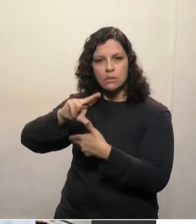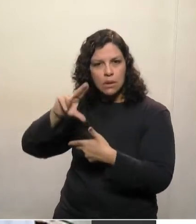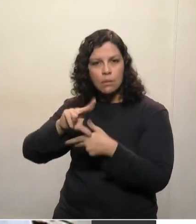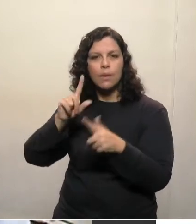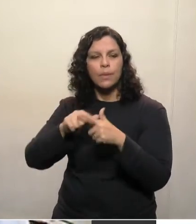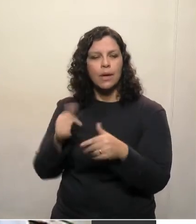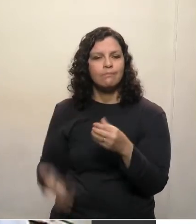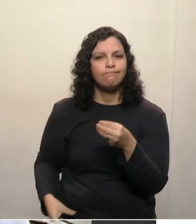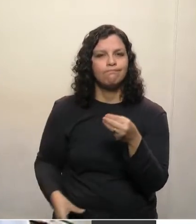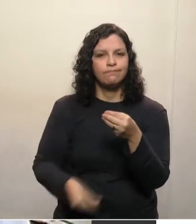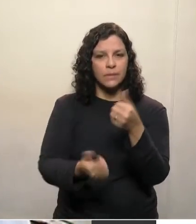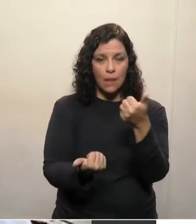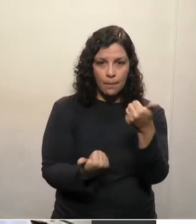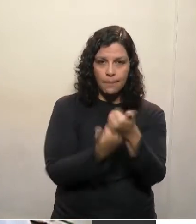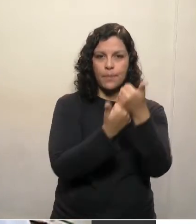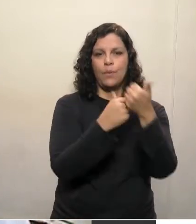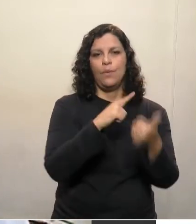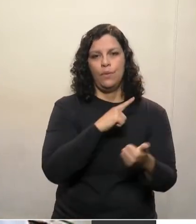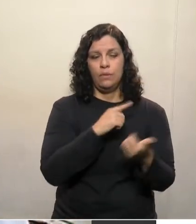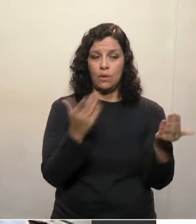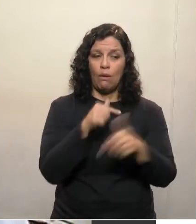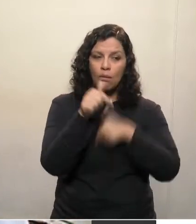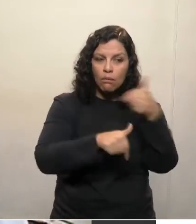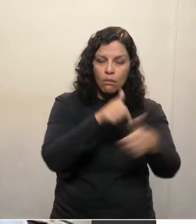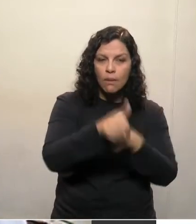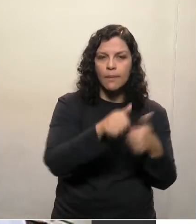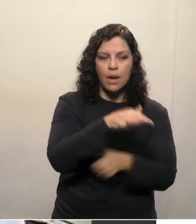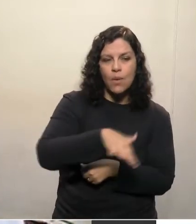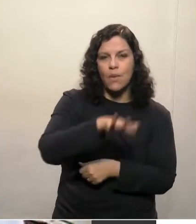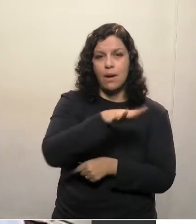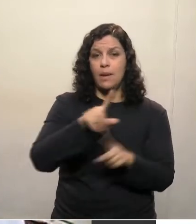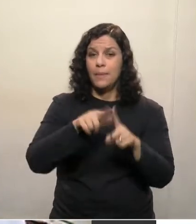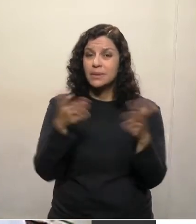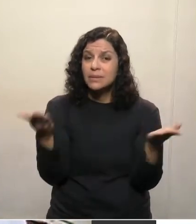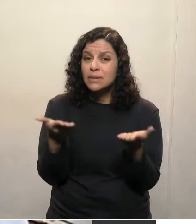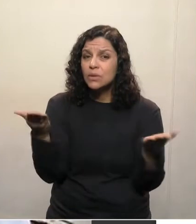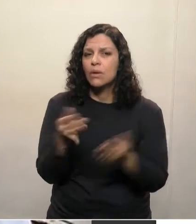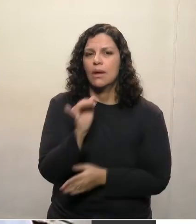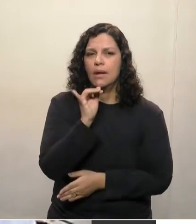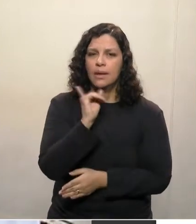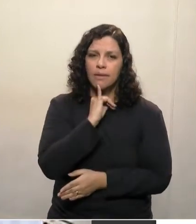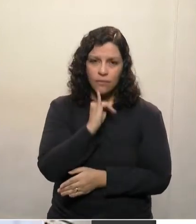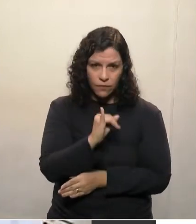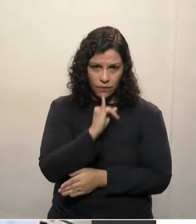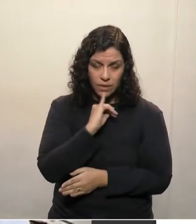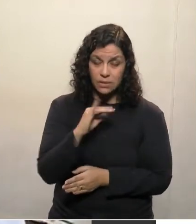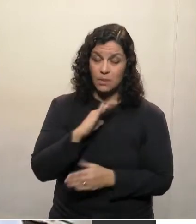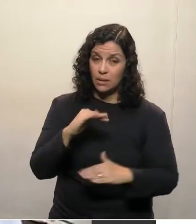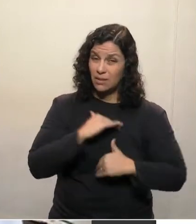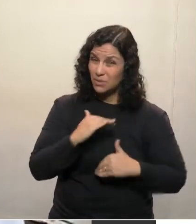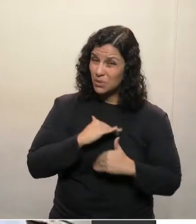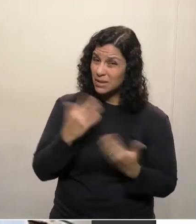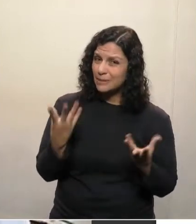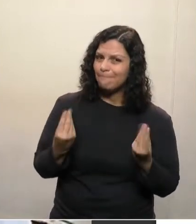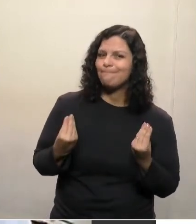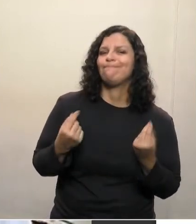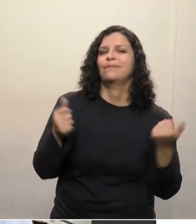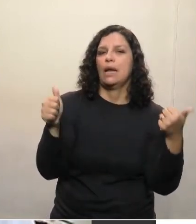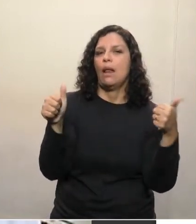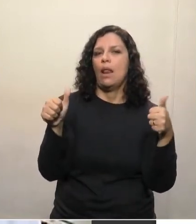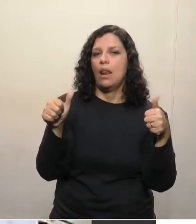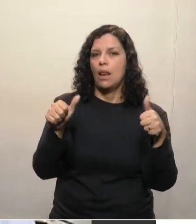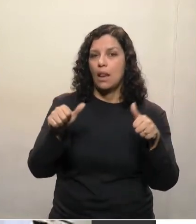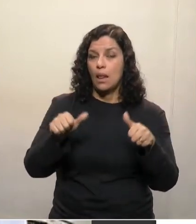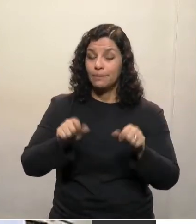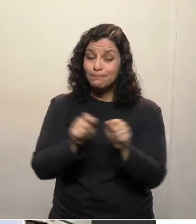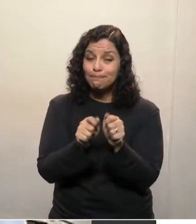somou muito nesse trabalho aqui na região, mas, infelizmente, a situação está cada vez pior